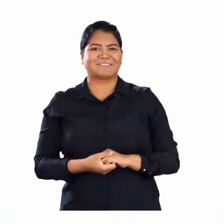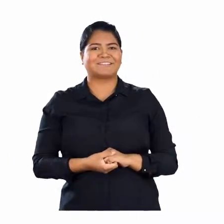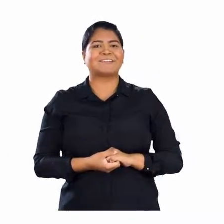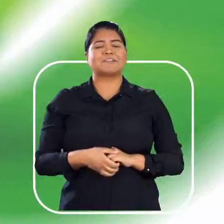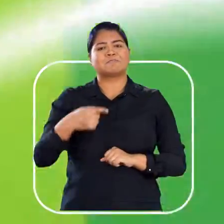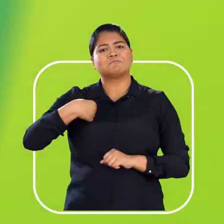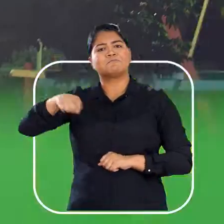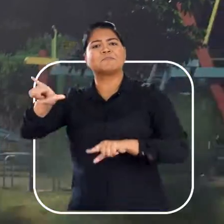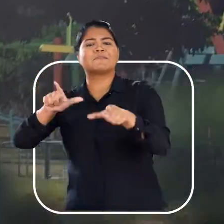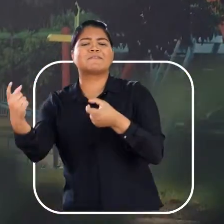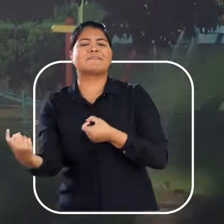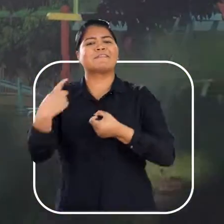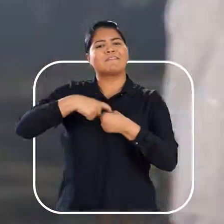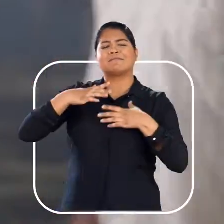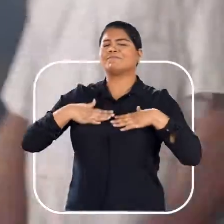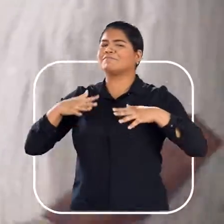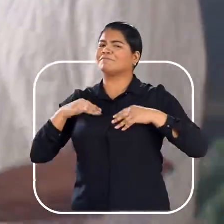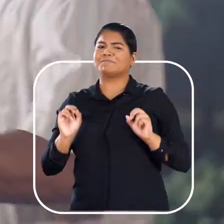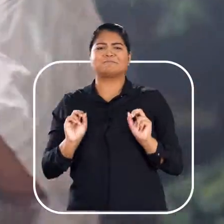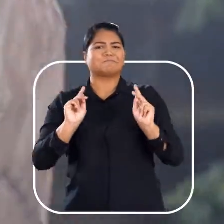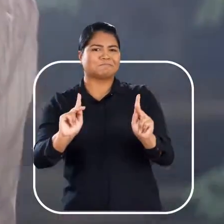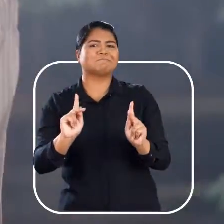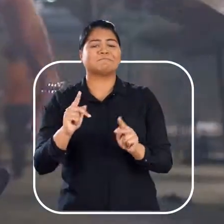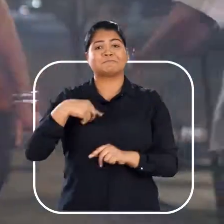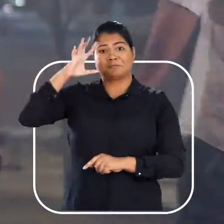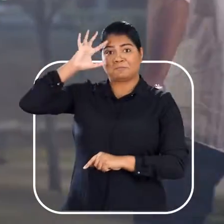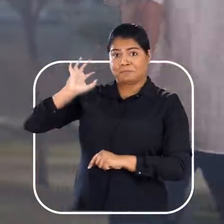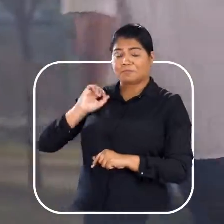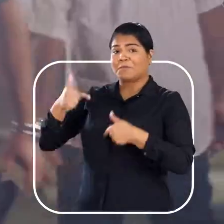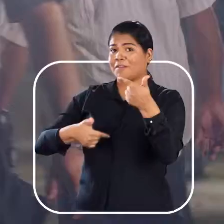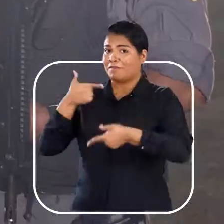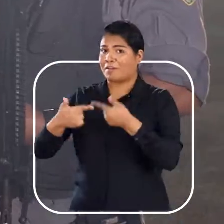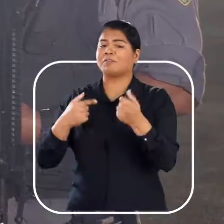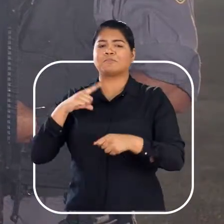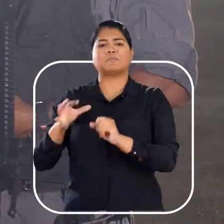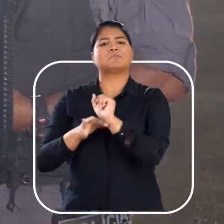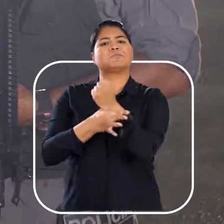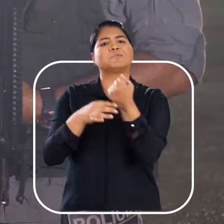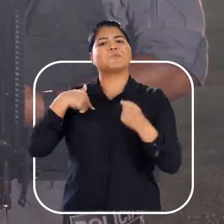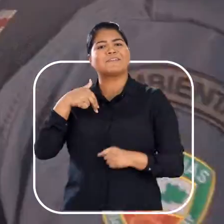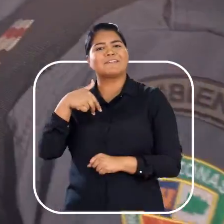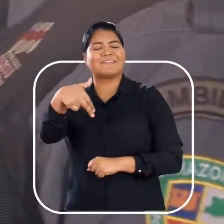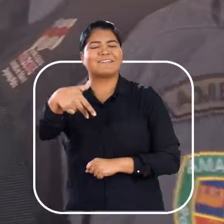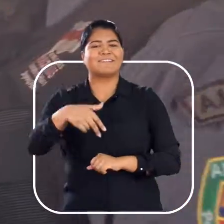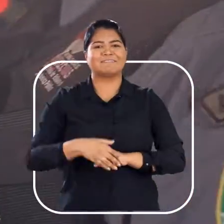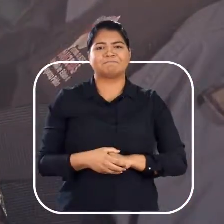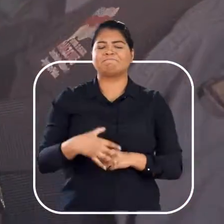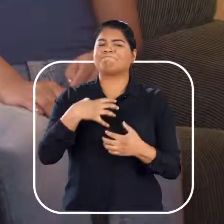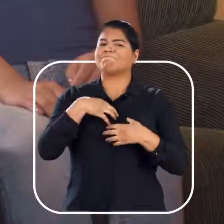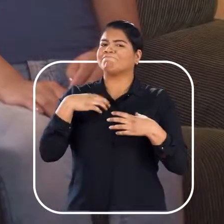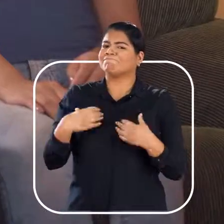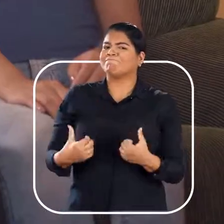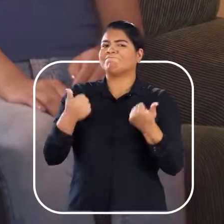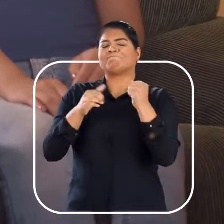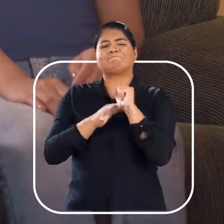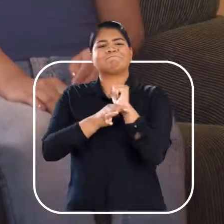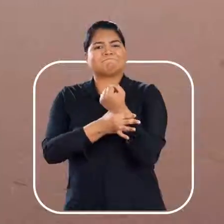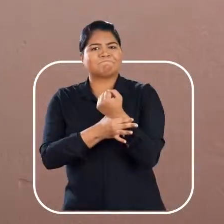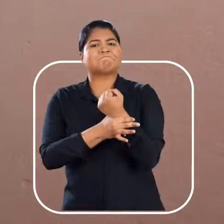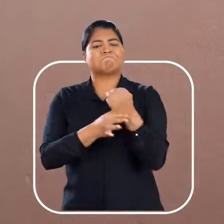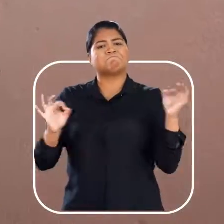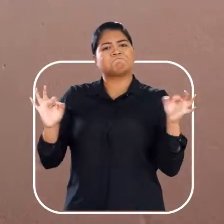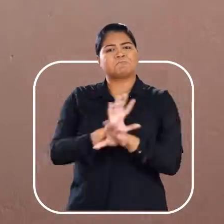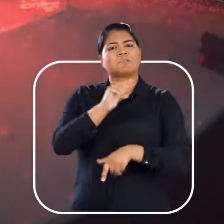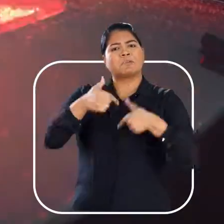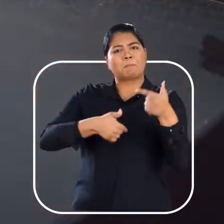resultado apareceu Vou e volto do trabalho, sossegado e tranquilo É a polícia trabalhando, tá seguro o meu caminho Eu me sinto mais seguro, né?